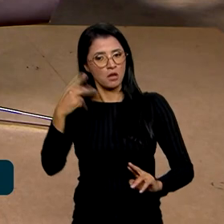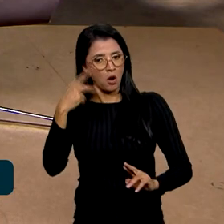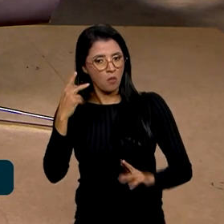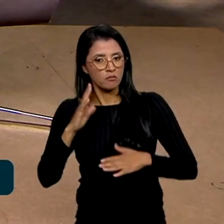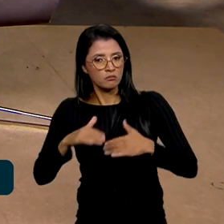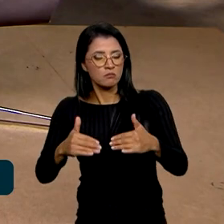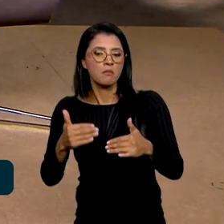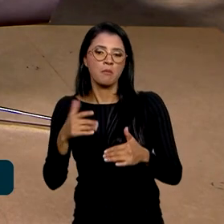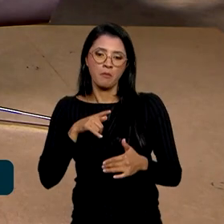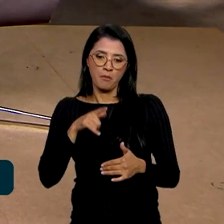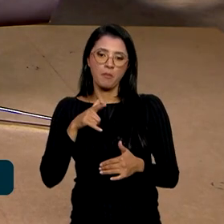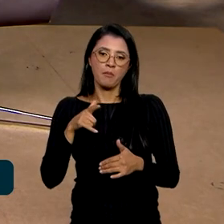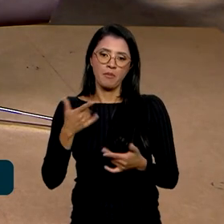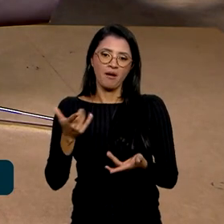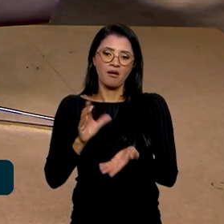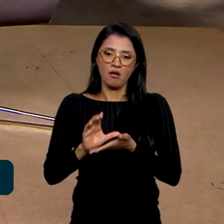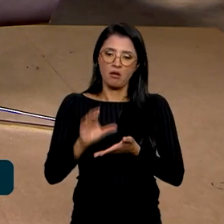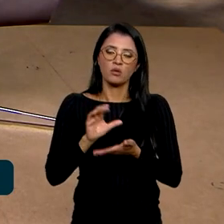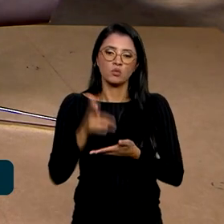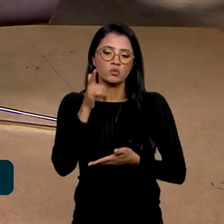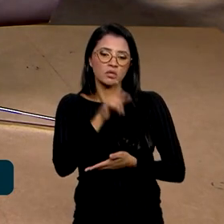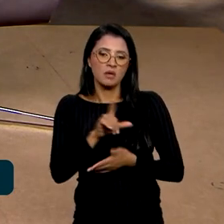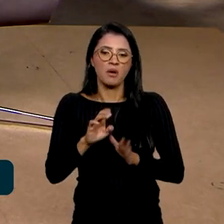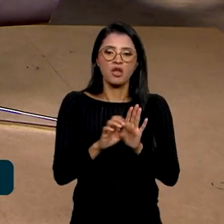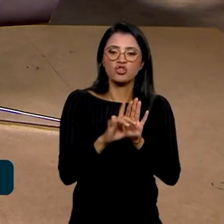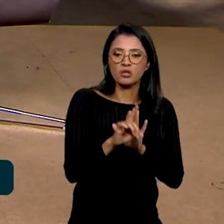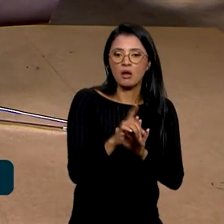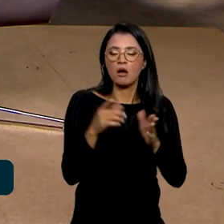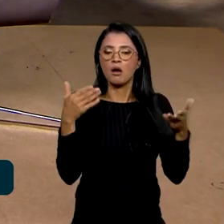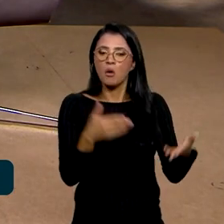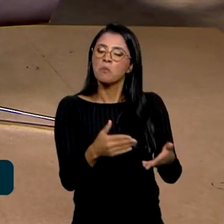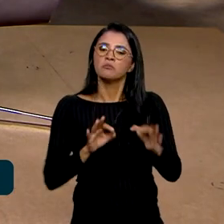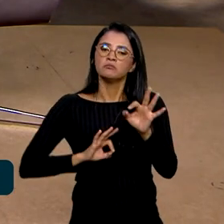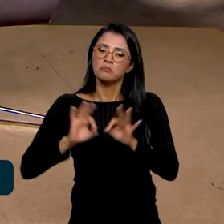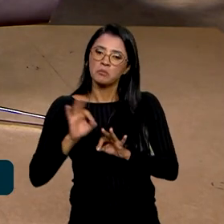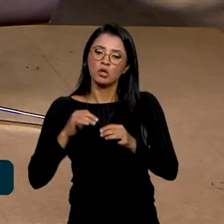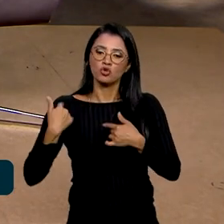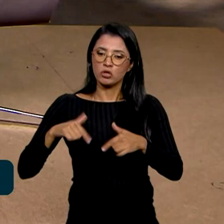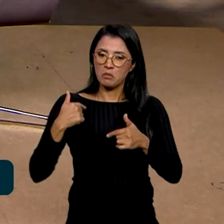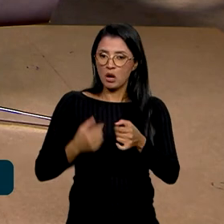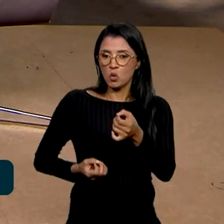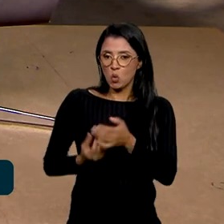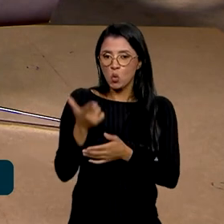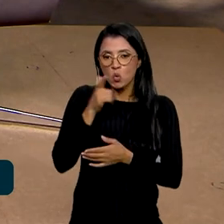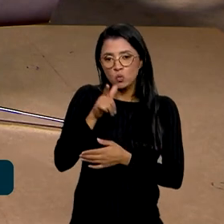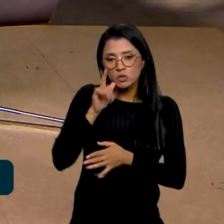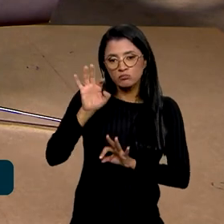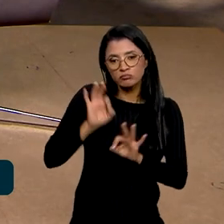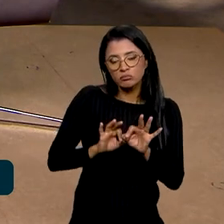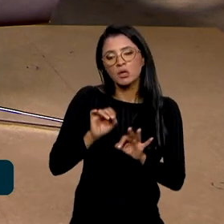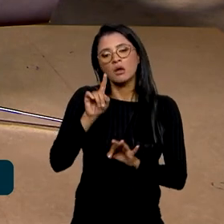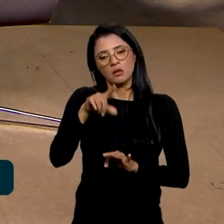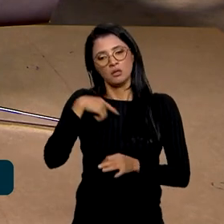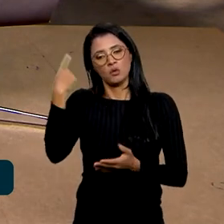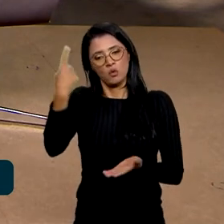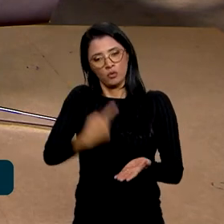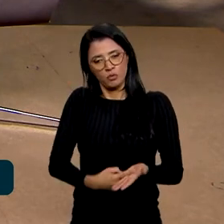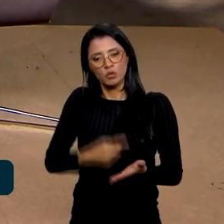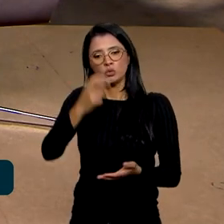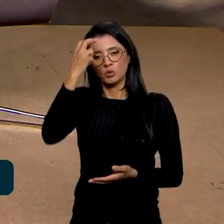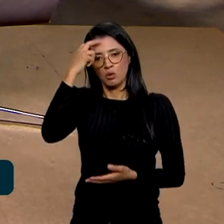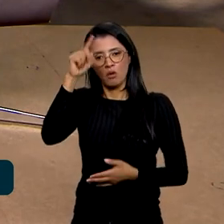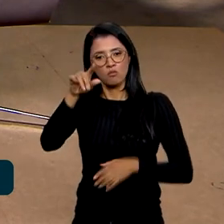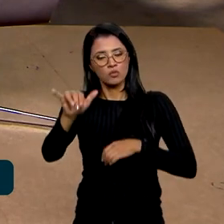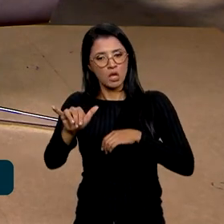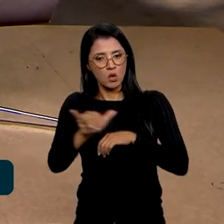os processos de repasse de recursos, né? Para editais, para fazer planos de trabalho. Então, eles firmam o Termo de Compromisso Cultural, que é um